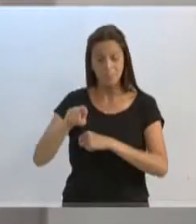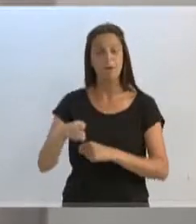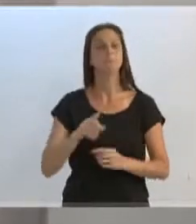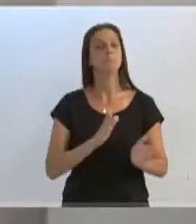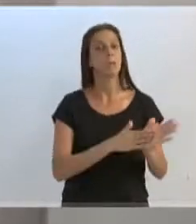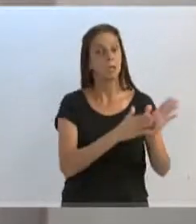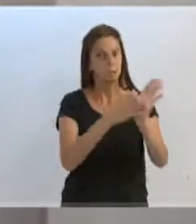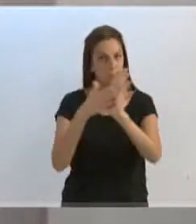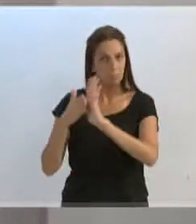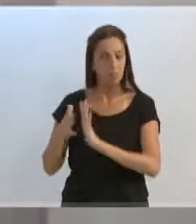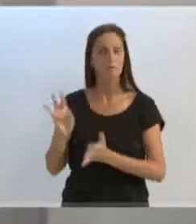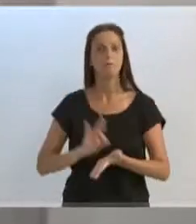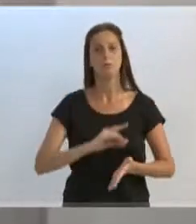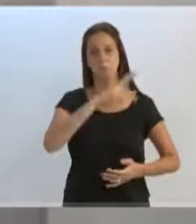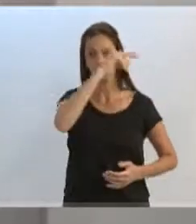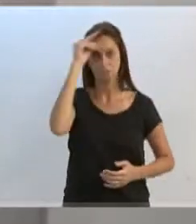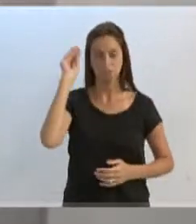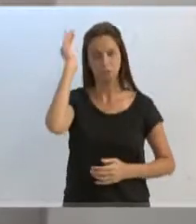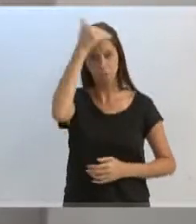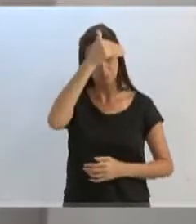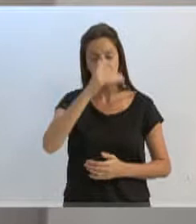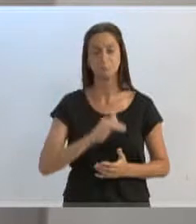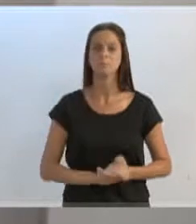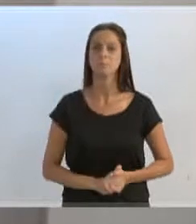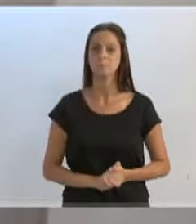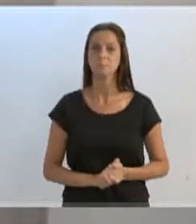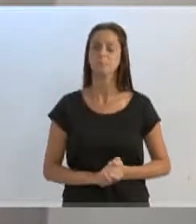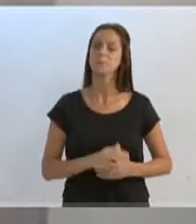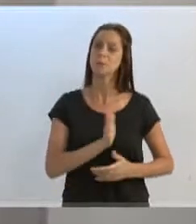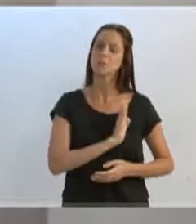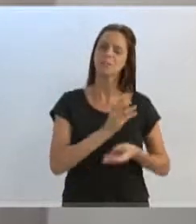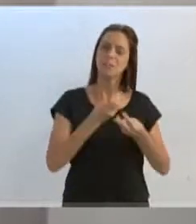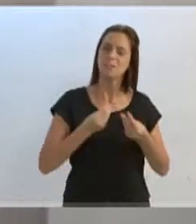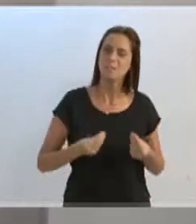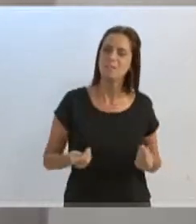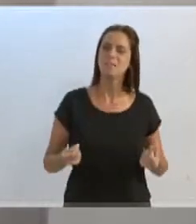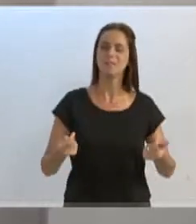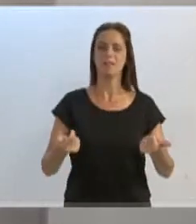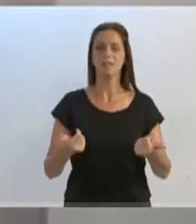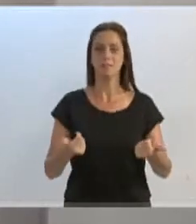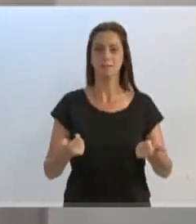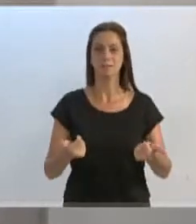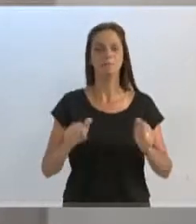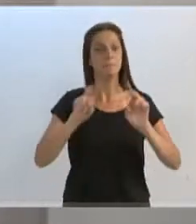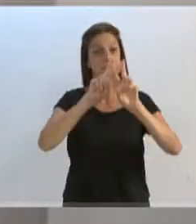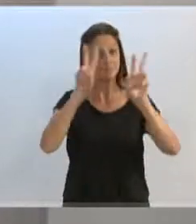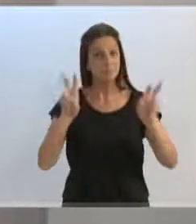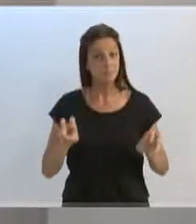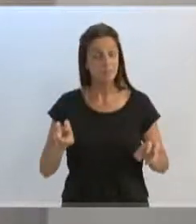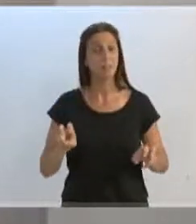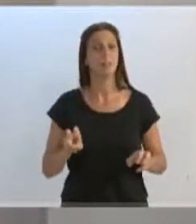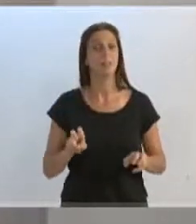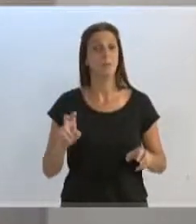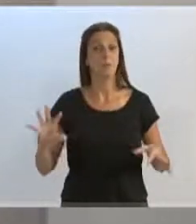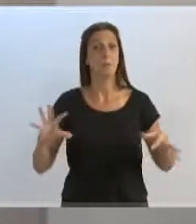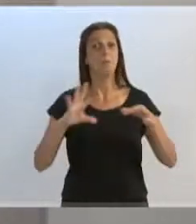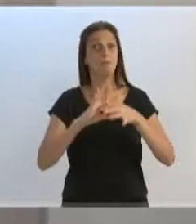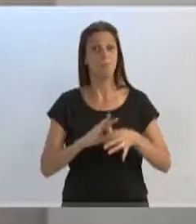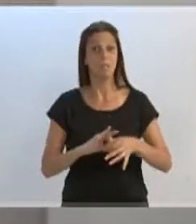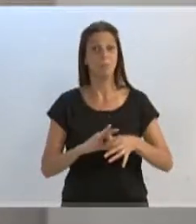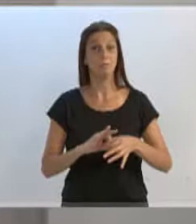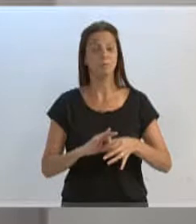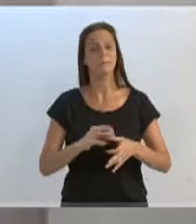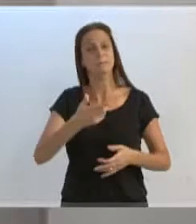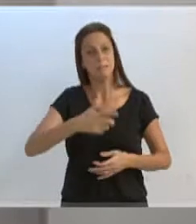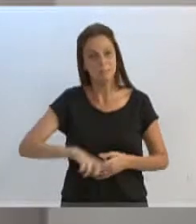parabenizar o Poder Executivo Municipal, o prefeito Mário, pela sensibilidade com relação a esse convênio que,